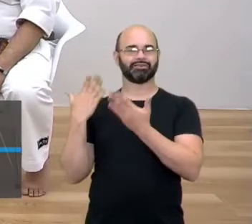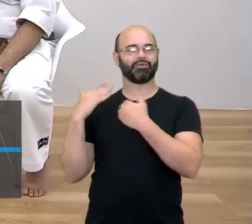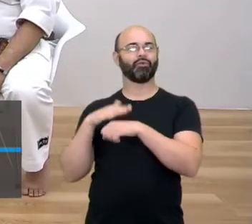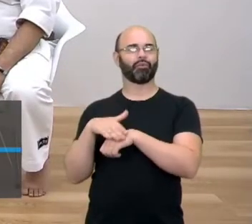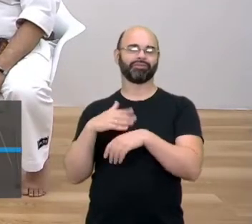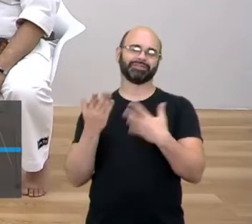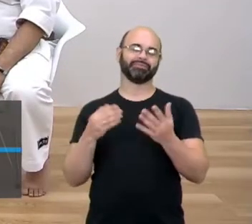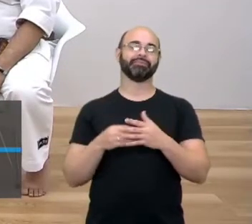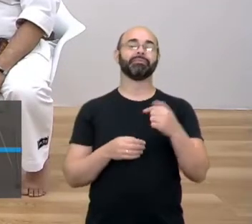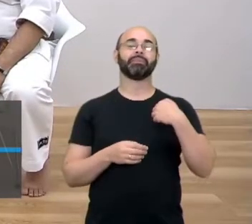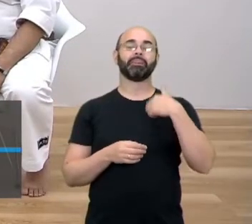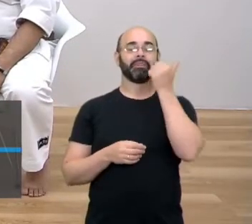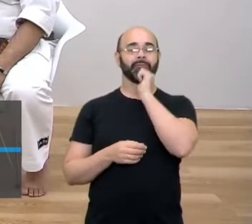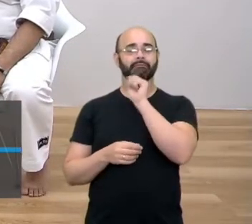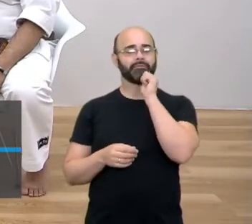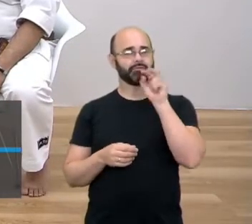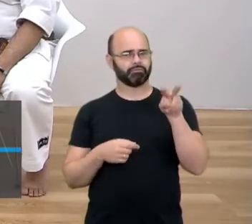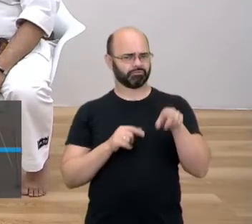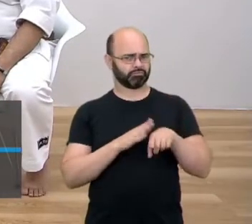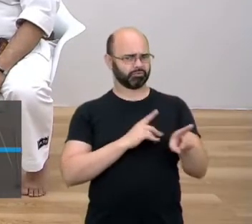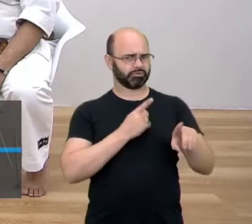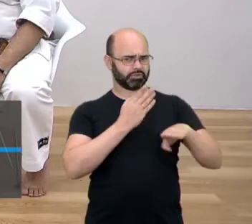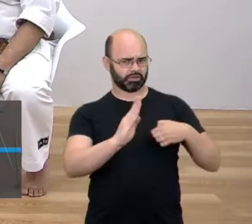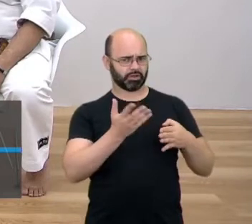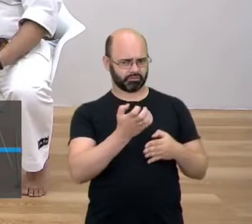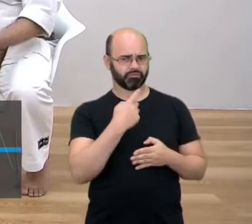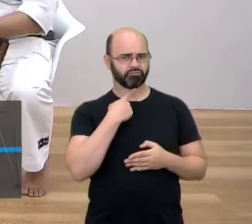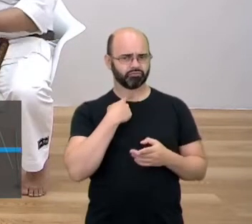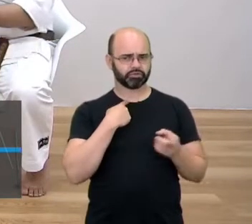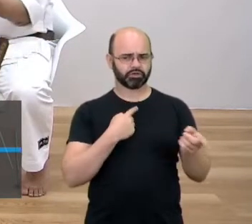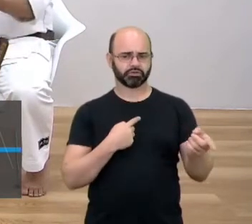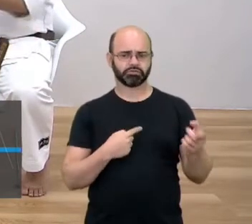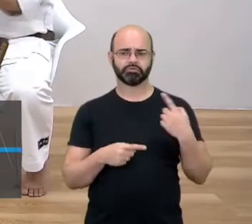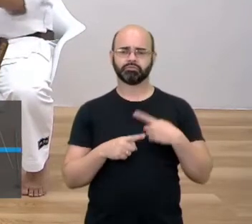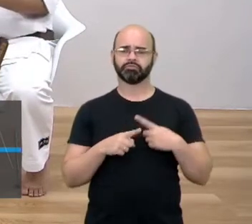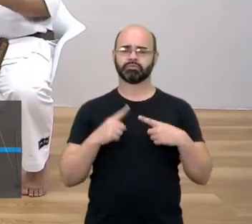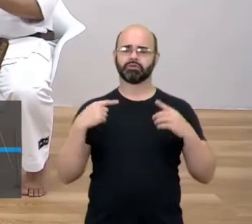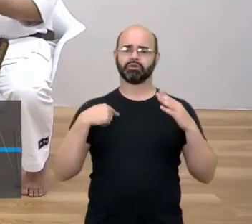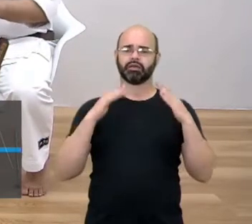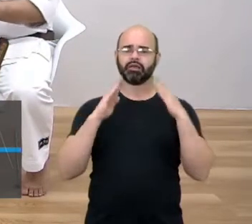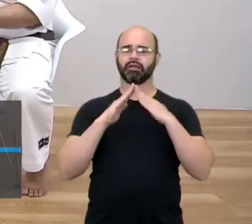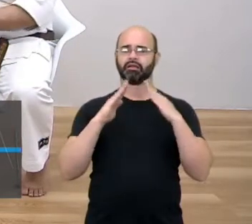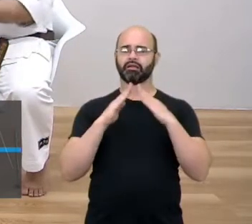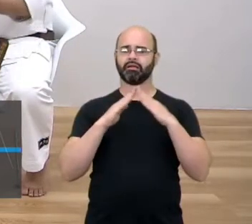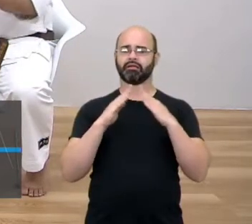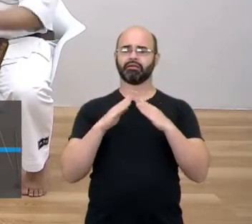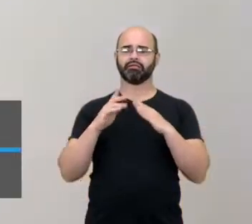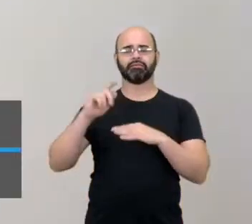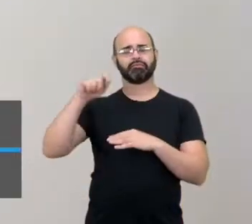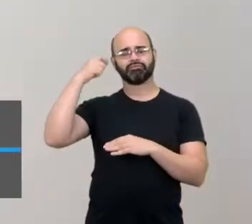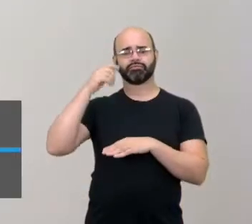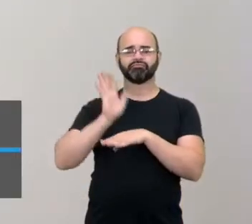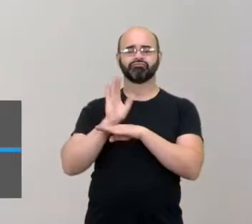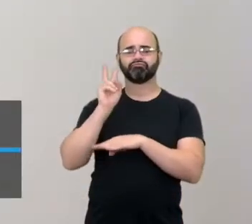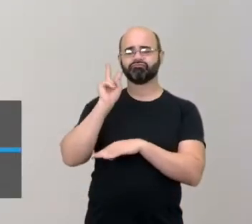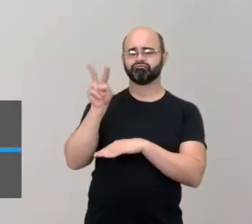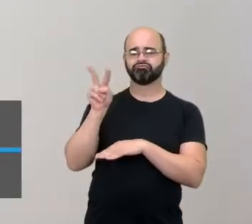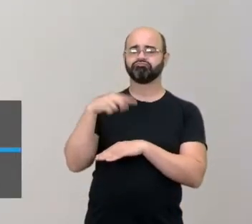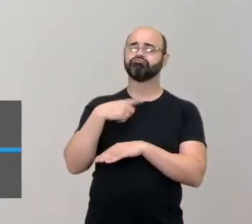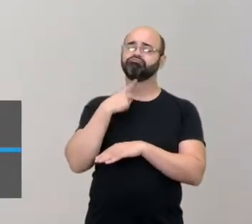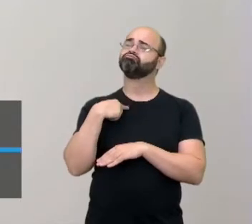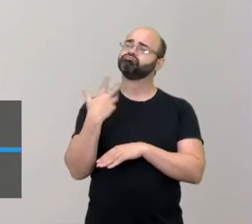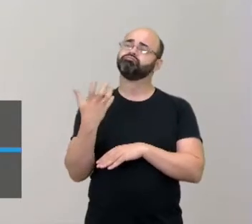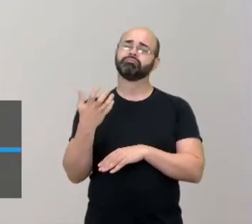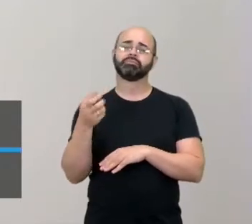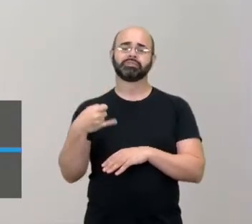mãe falou assim, quer fazer Karate? Porque eu ficava em casa lendo filme e tal, não o que. Eu falei, quero.